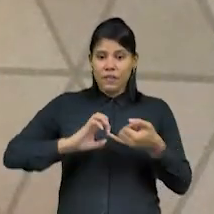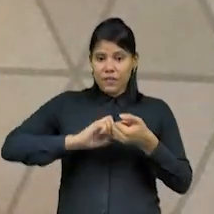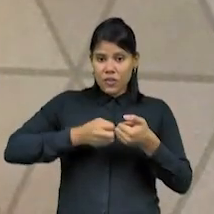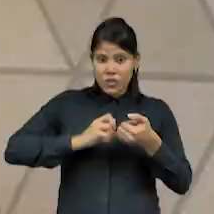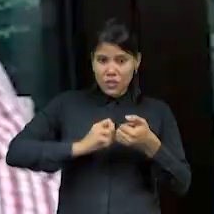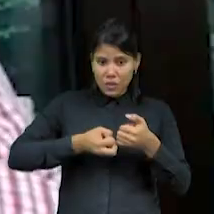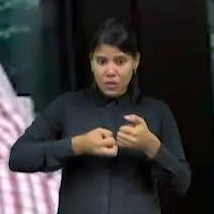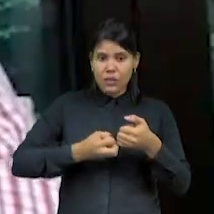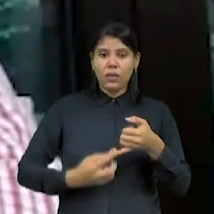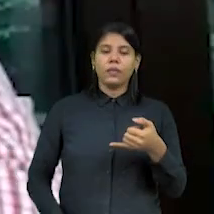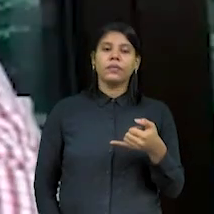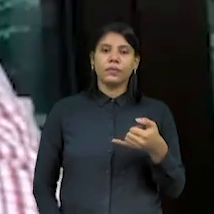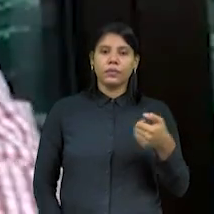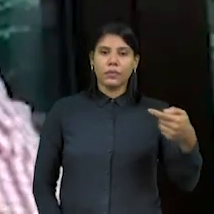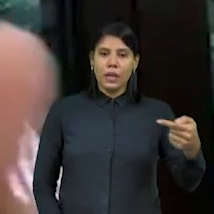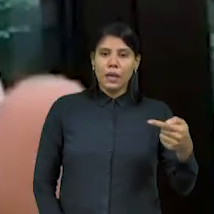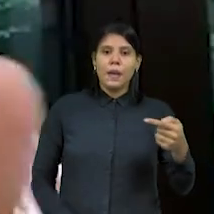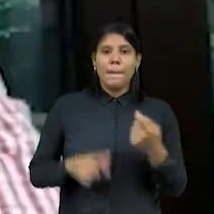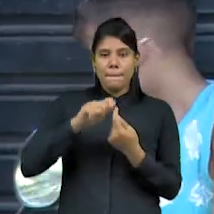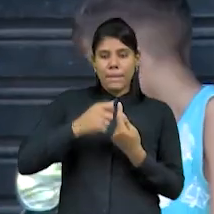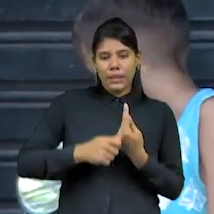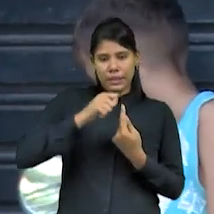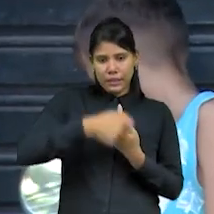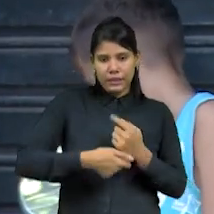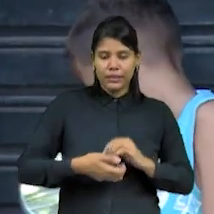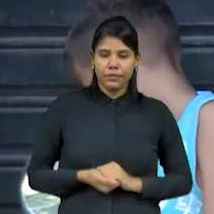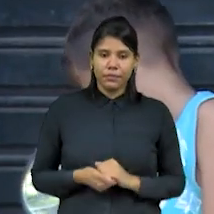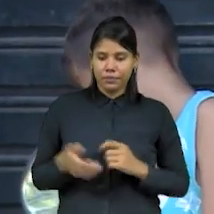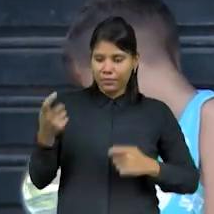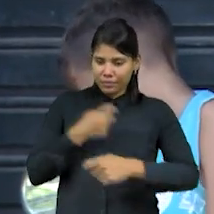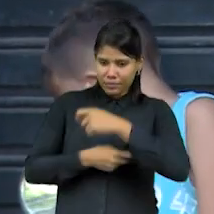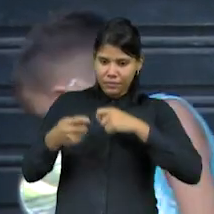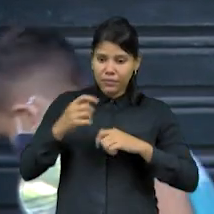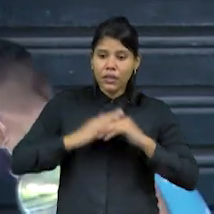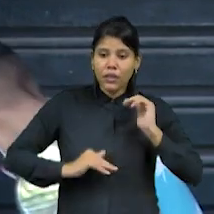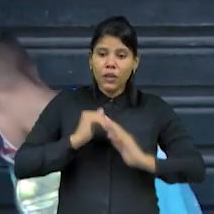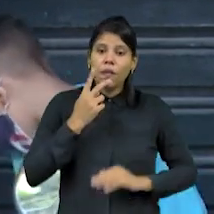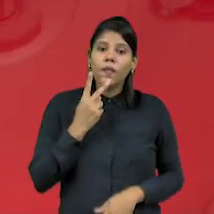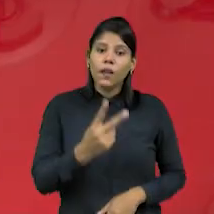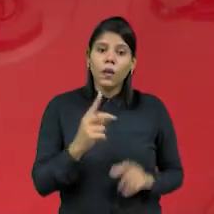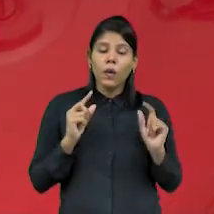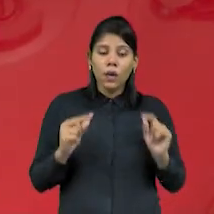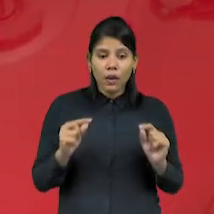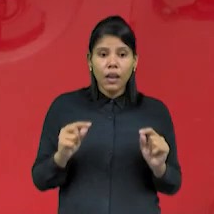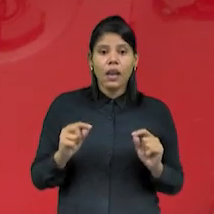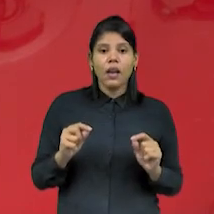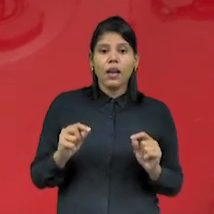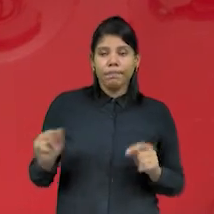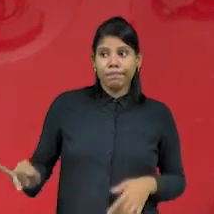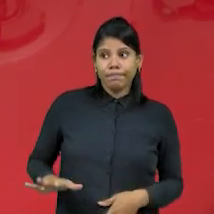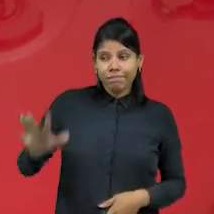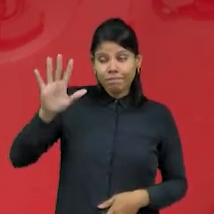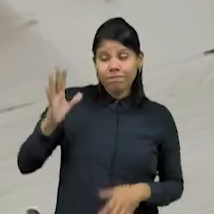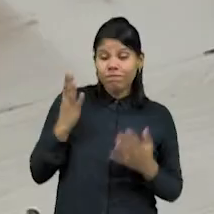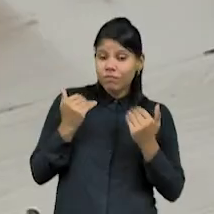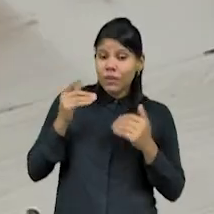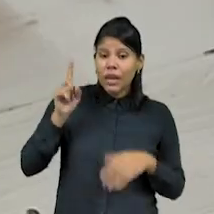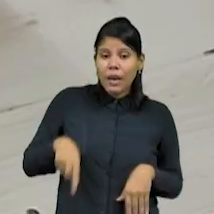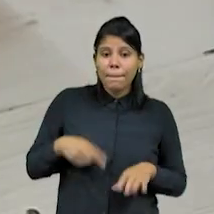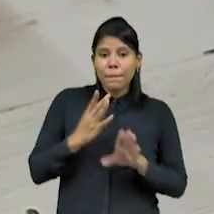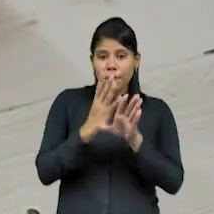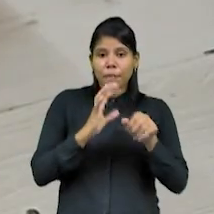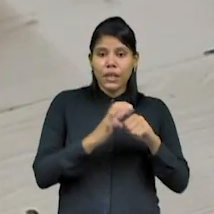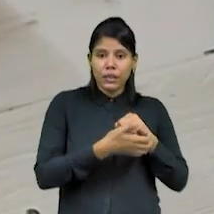banana prata. De acordo com este economista, o aumento está atrelado à pandemia, a alta no preço dos combustíveis e a